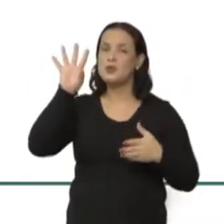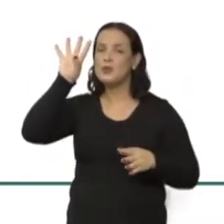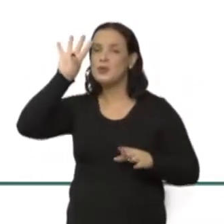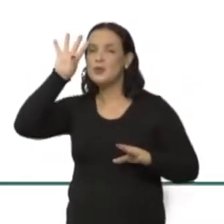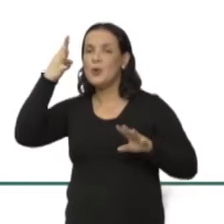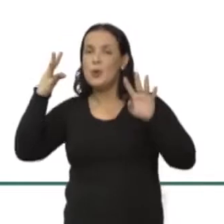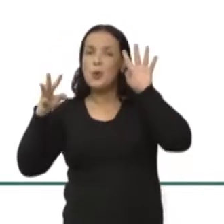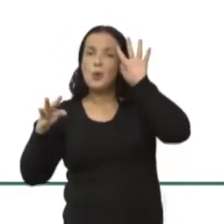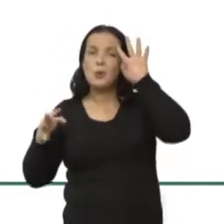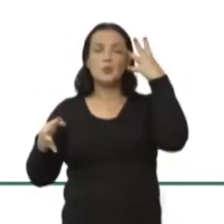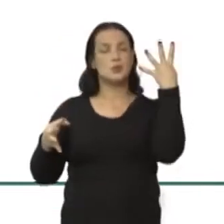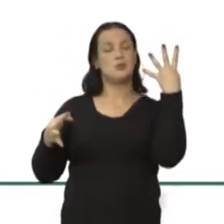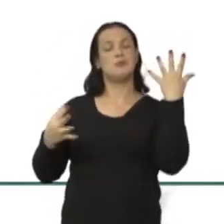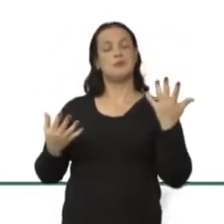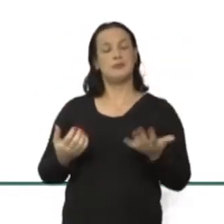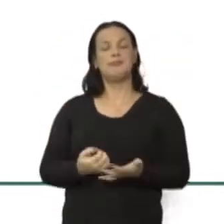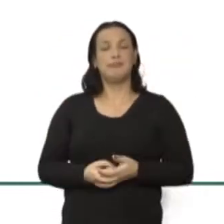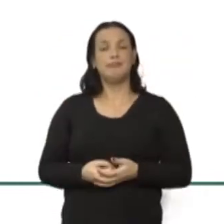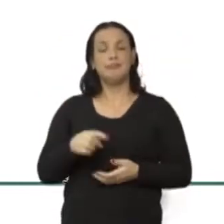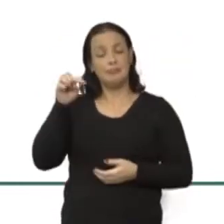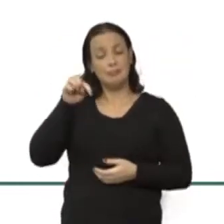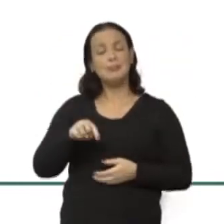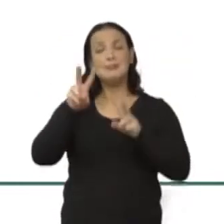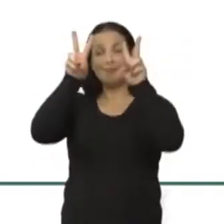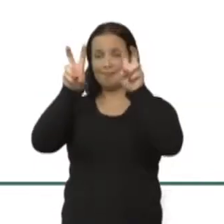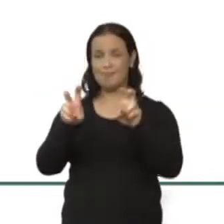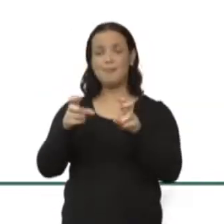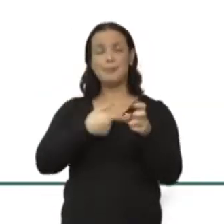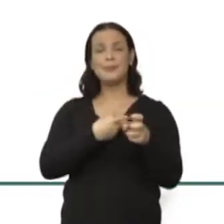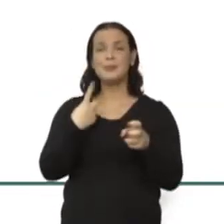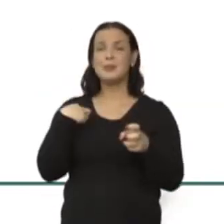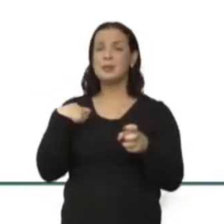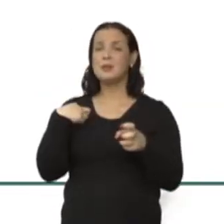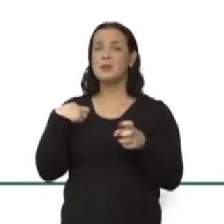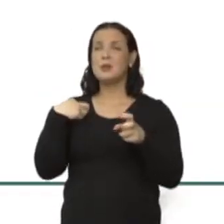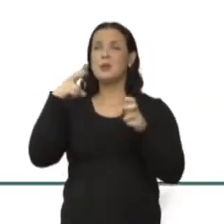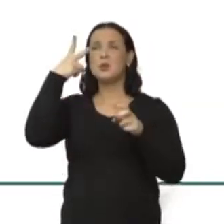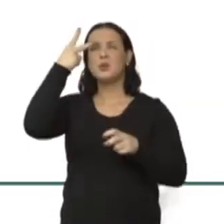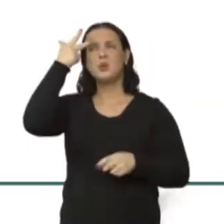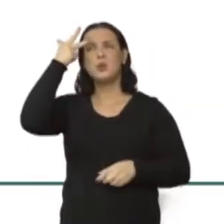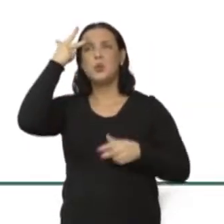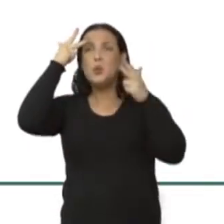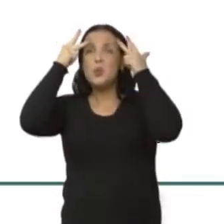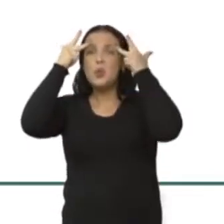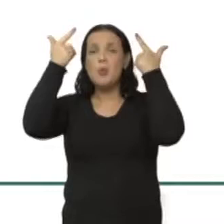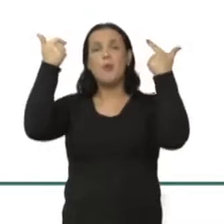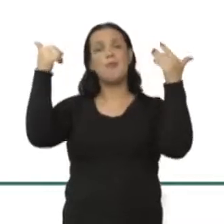para essas questões que a gente foi normalizando até aqui.